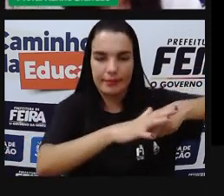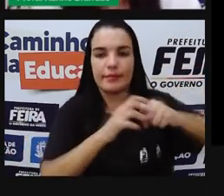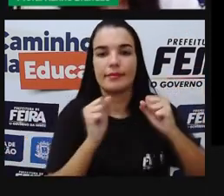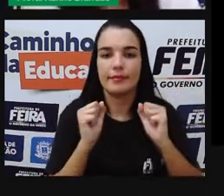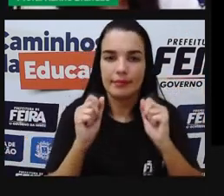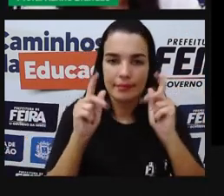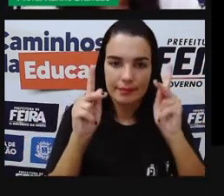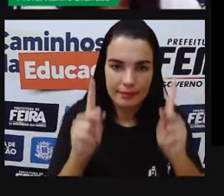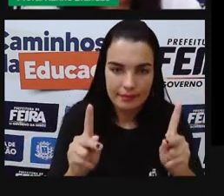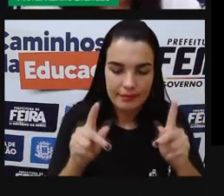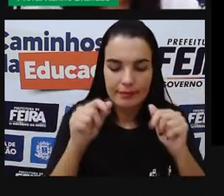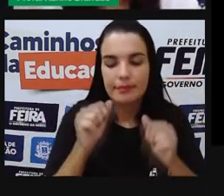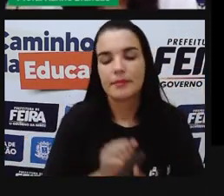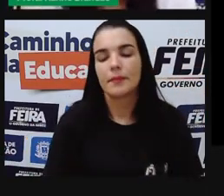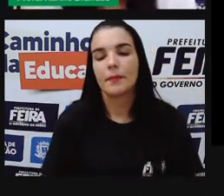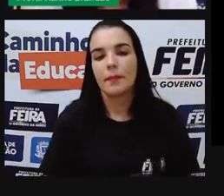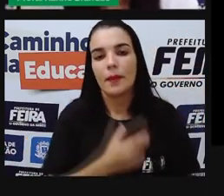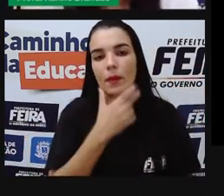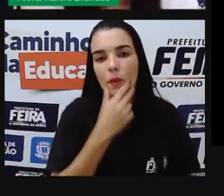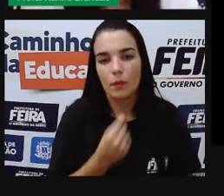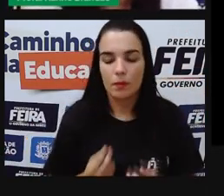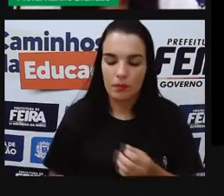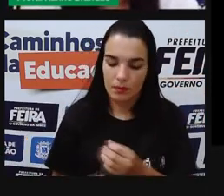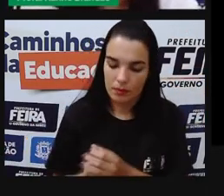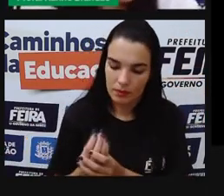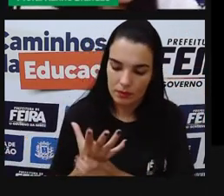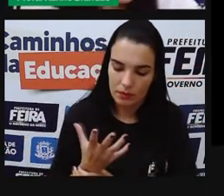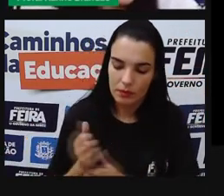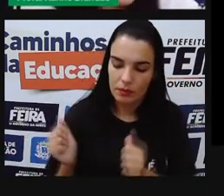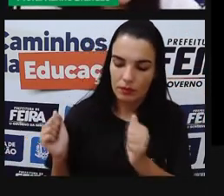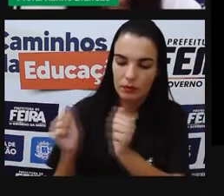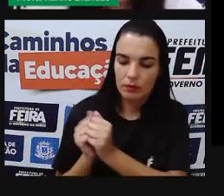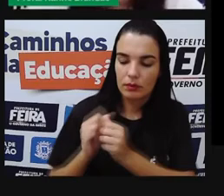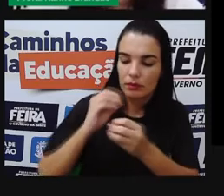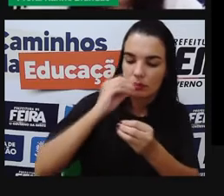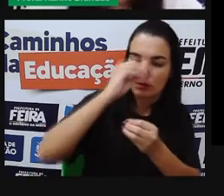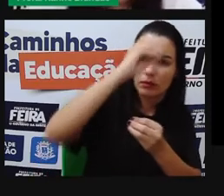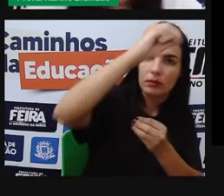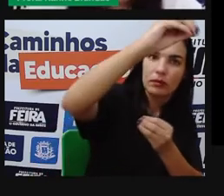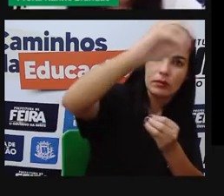eles vão estar aqui, né? Girando ao redor do planeta Terra.